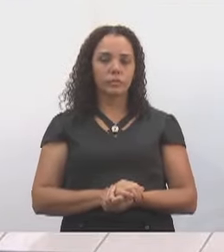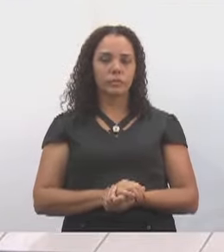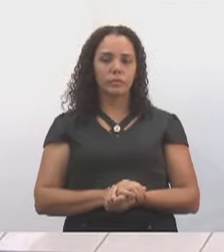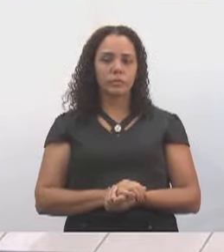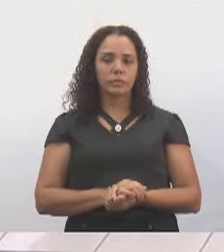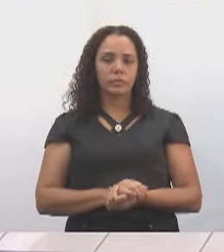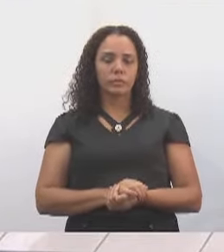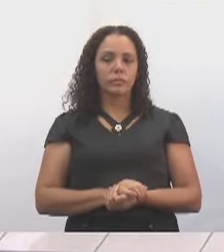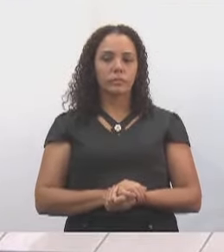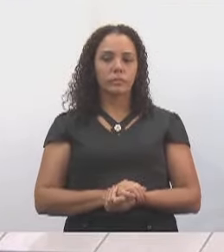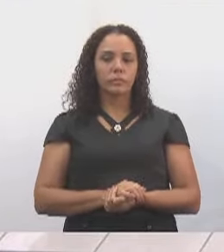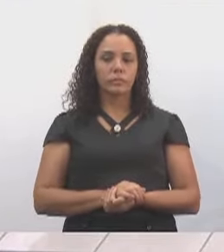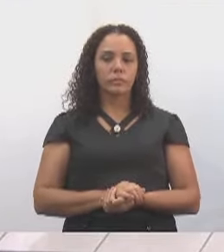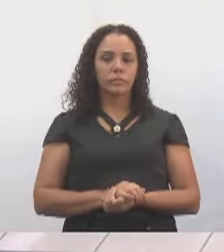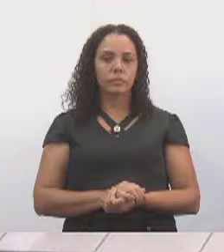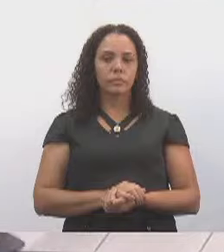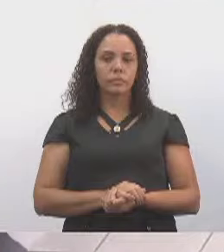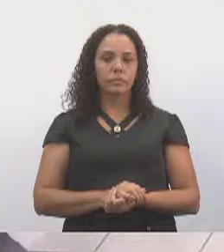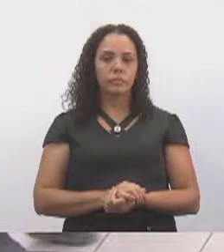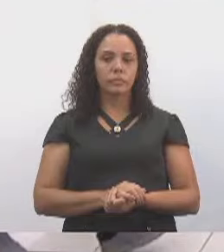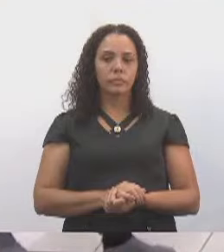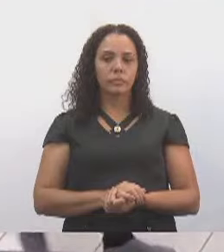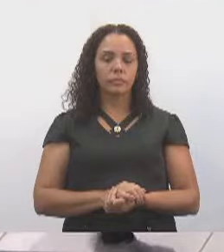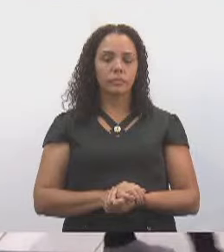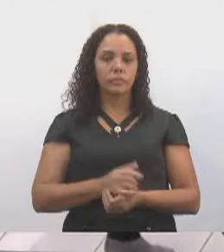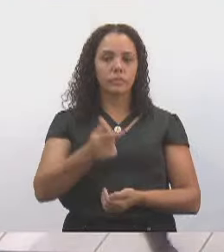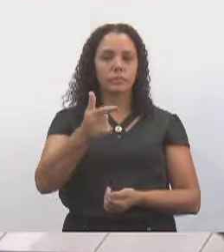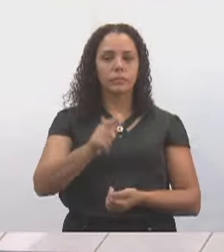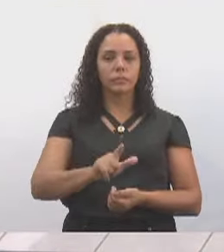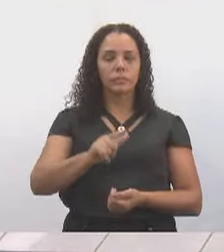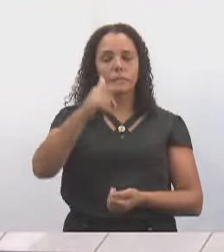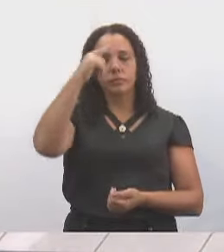O próximo vereador, Luiz Flávio PT.